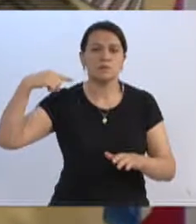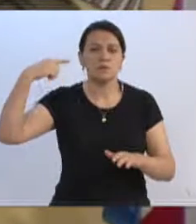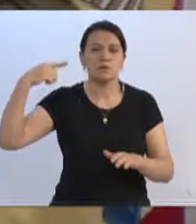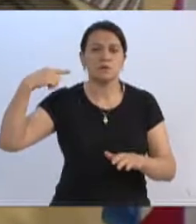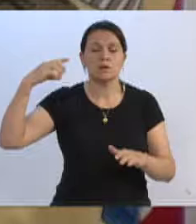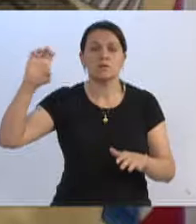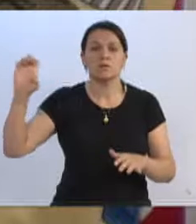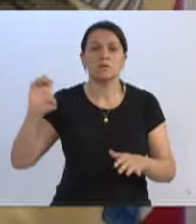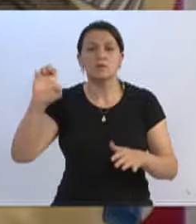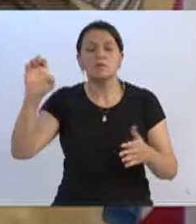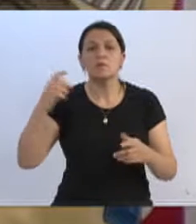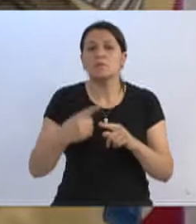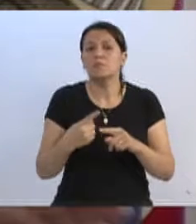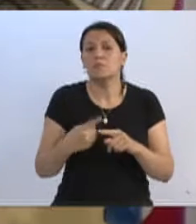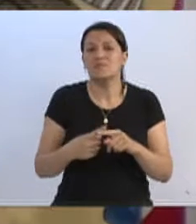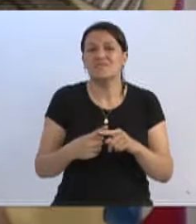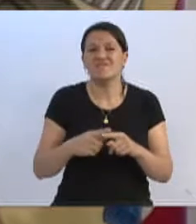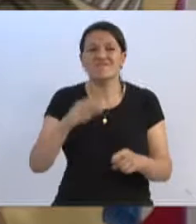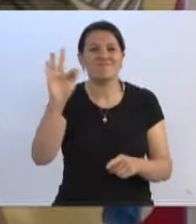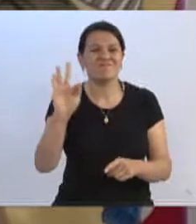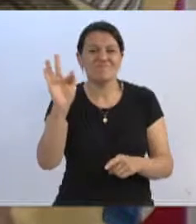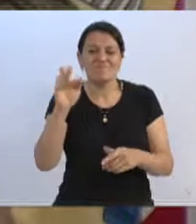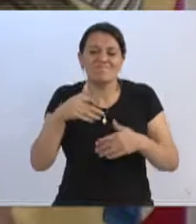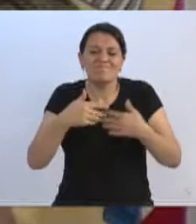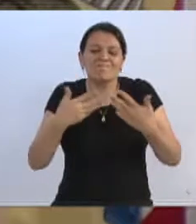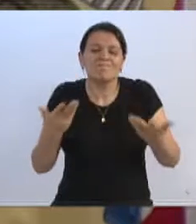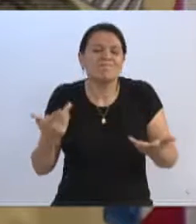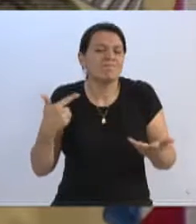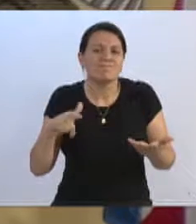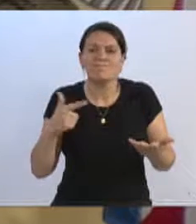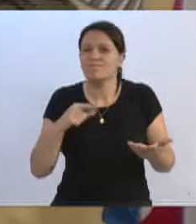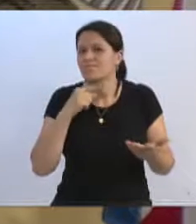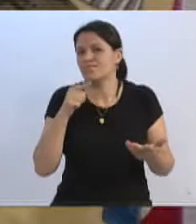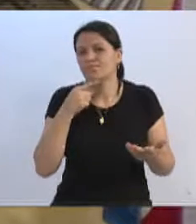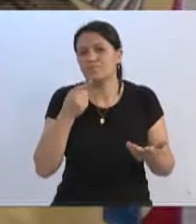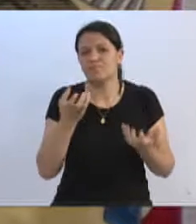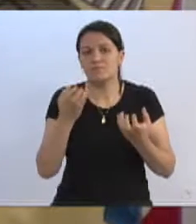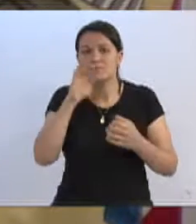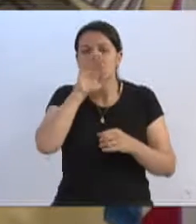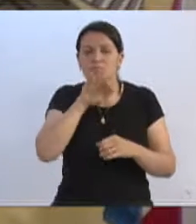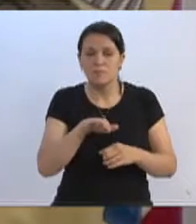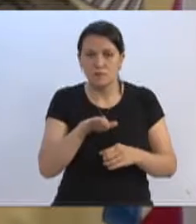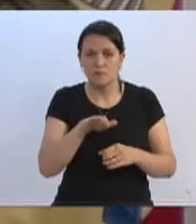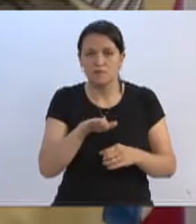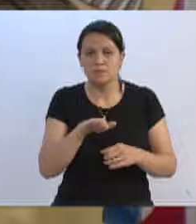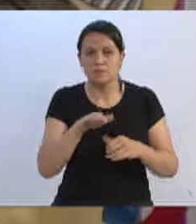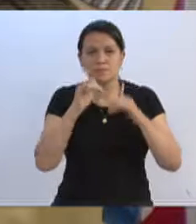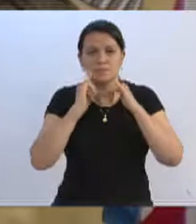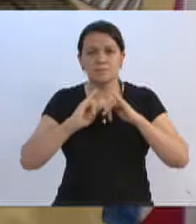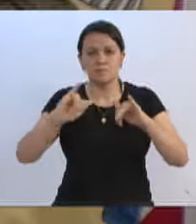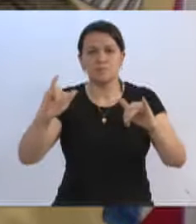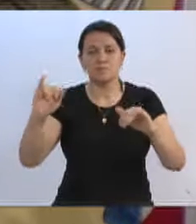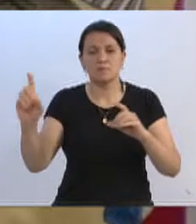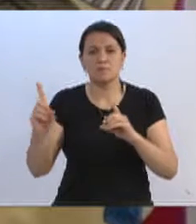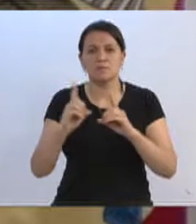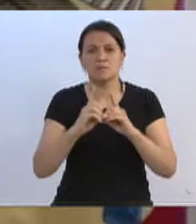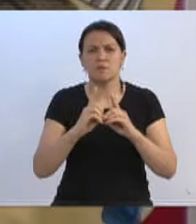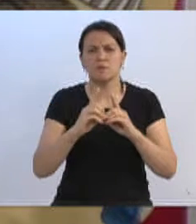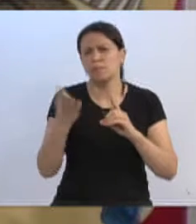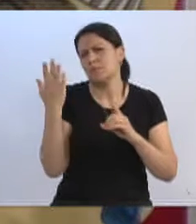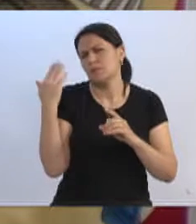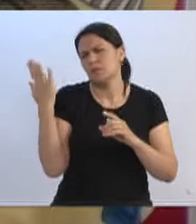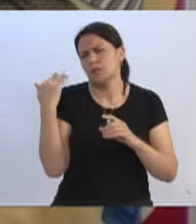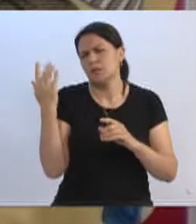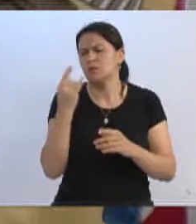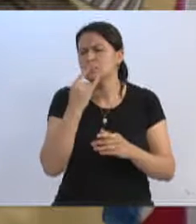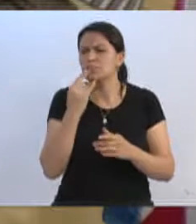porque de federal e demais estamos sem ninguém, infelizmente. Queria, na tarde de hoje, destacar o atendimento de uma antiga reivindicação que vimos por